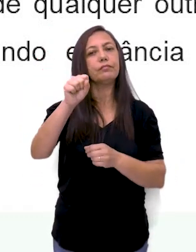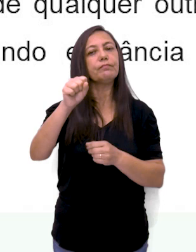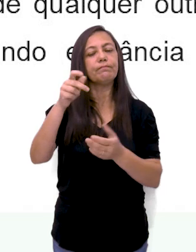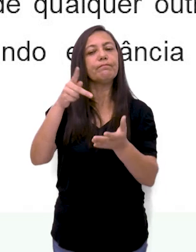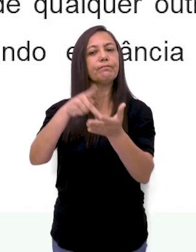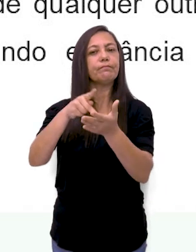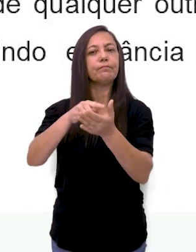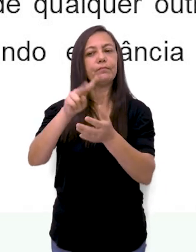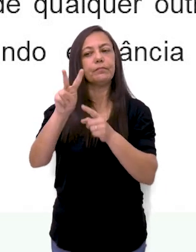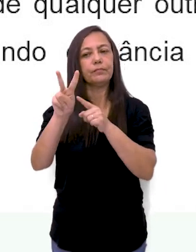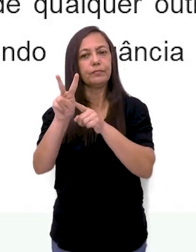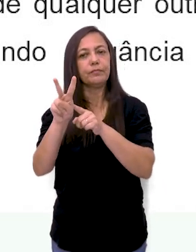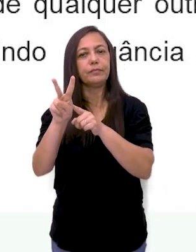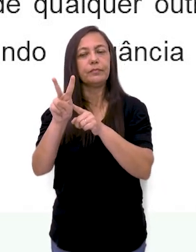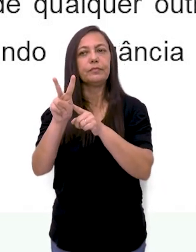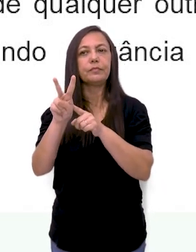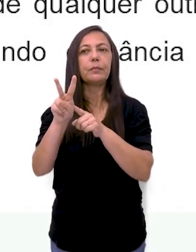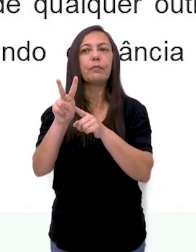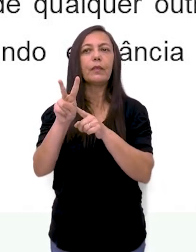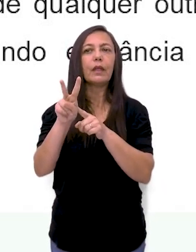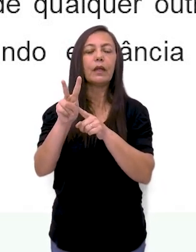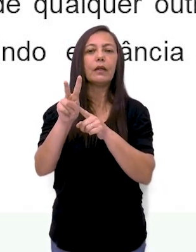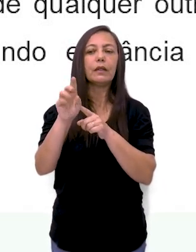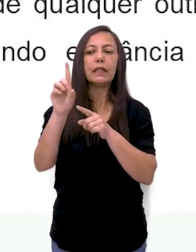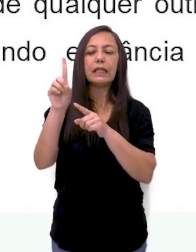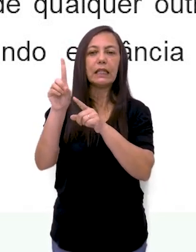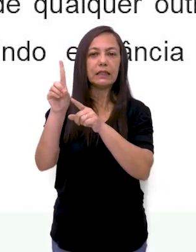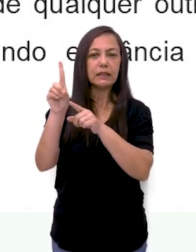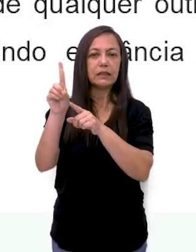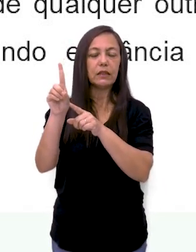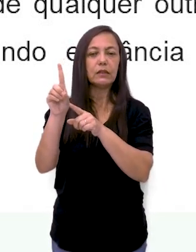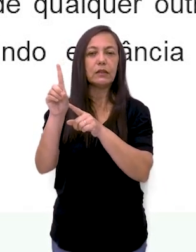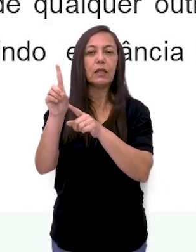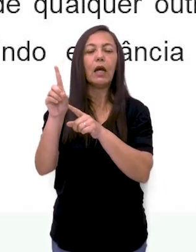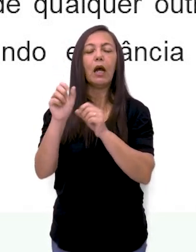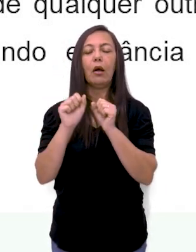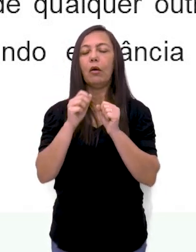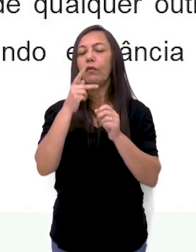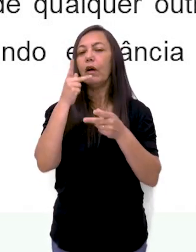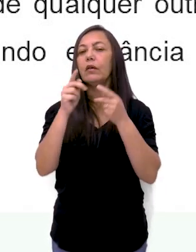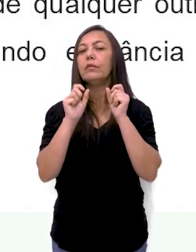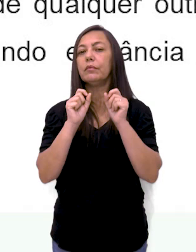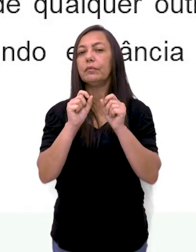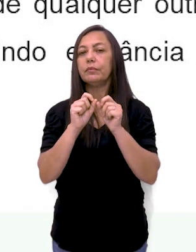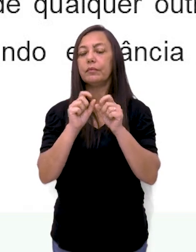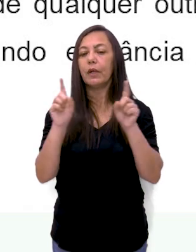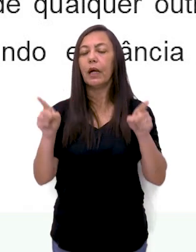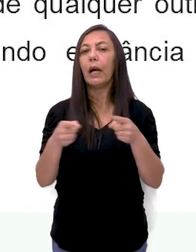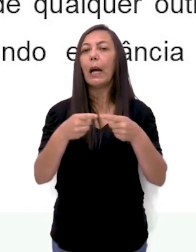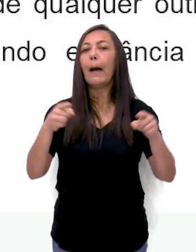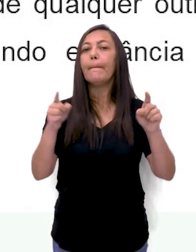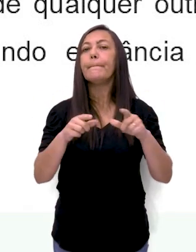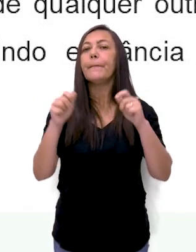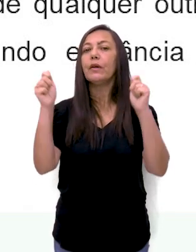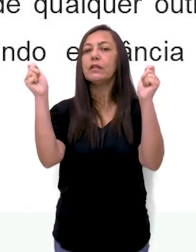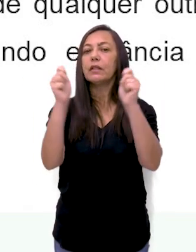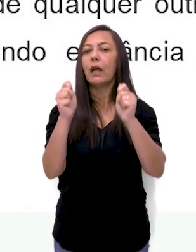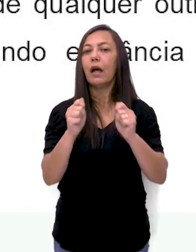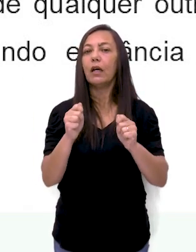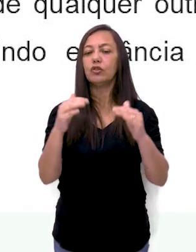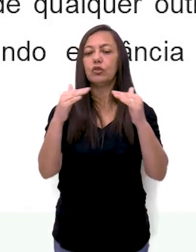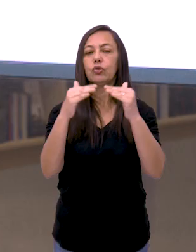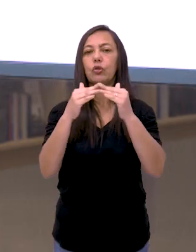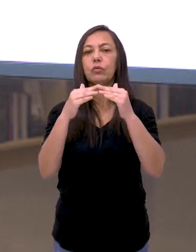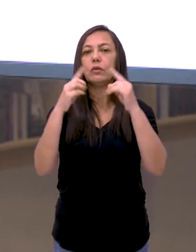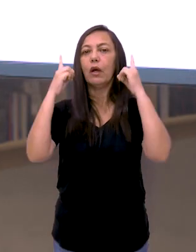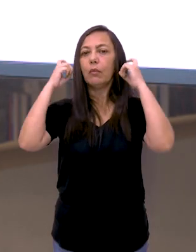verdadeiro. Na alternativa D, podemos afirmar que a música é a arte de combinar os sons e os